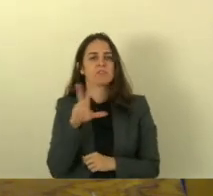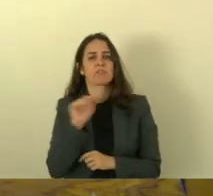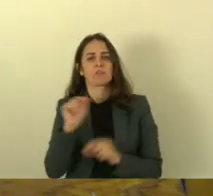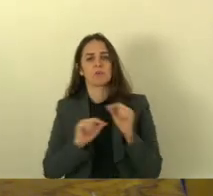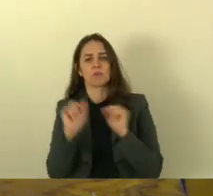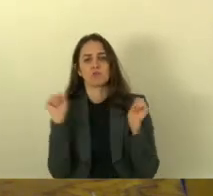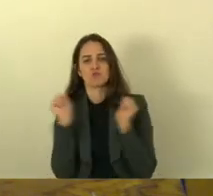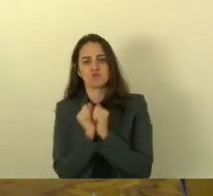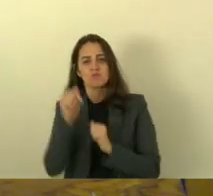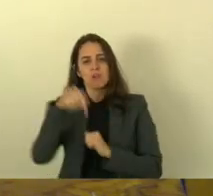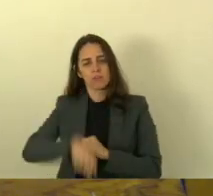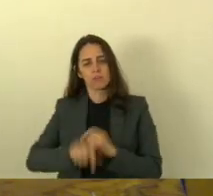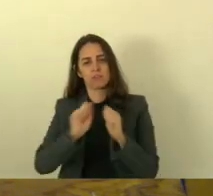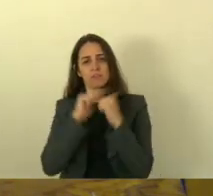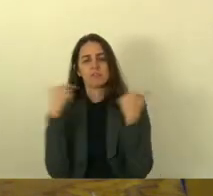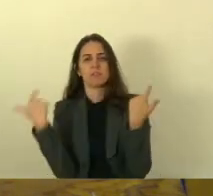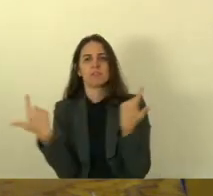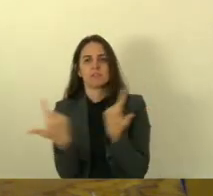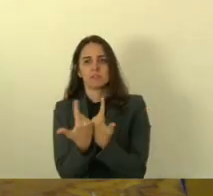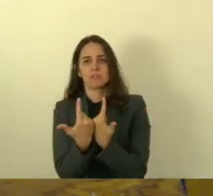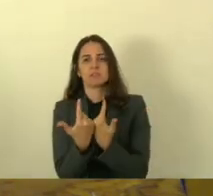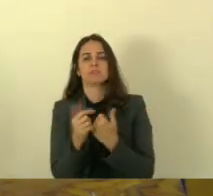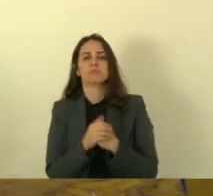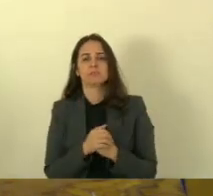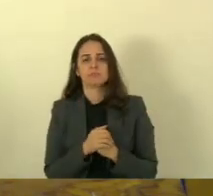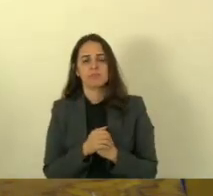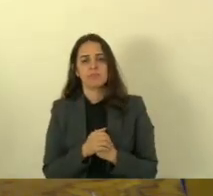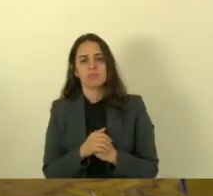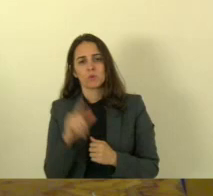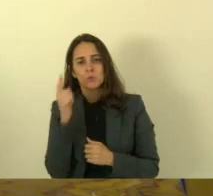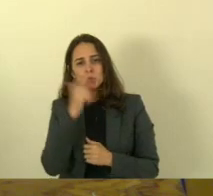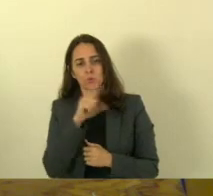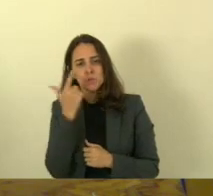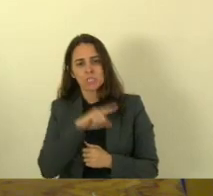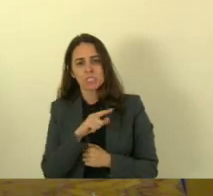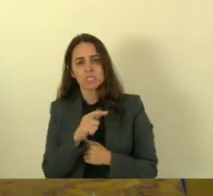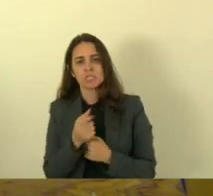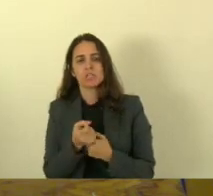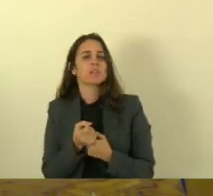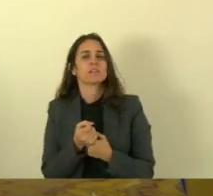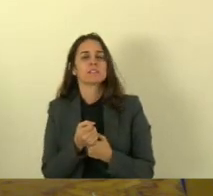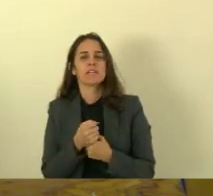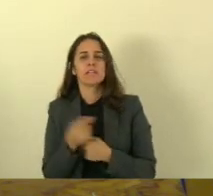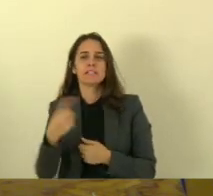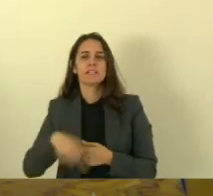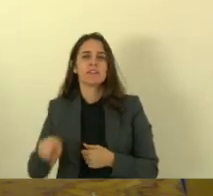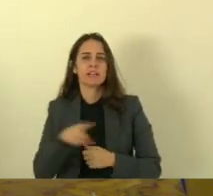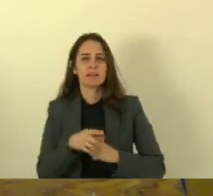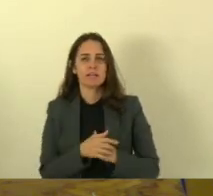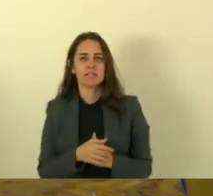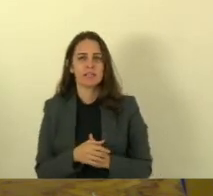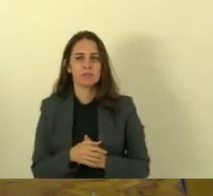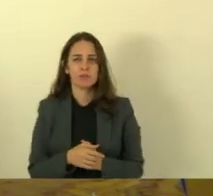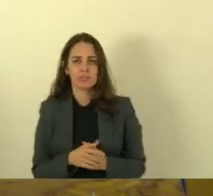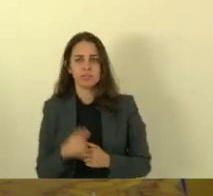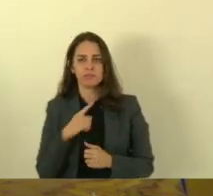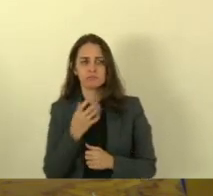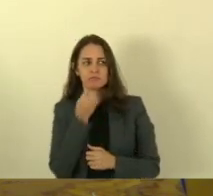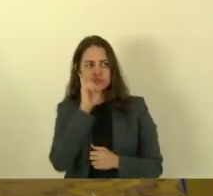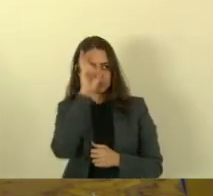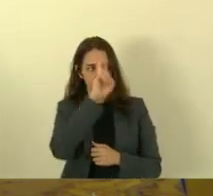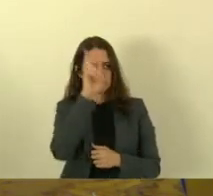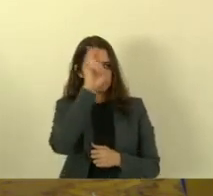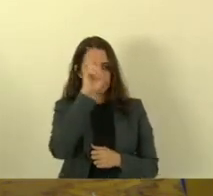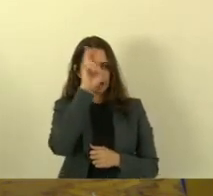conosco nesta casa e nesta tribuna para compartilhar essa bela história na